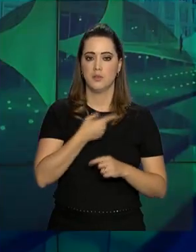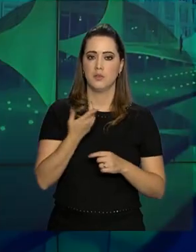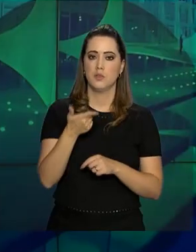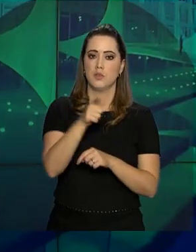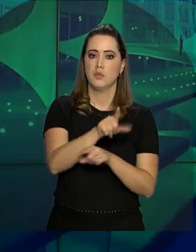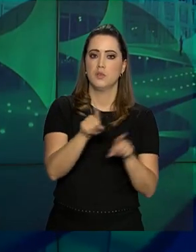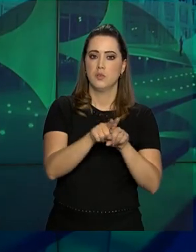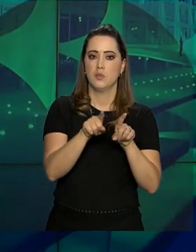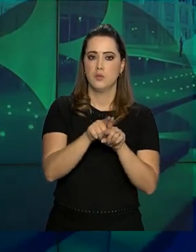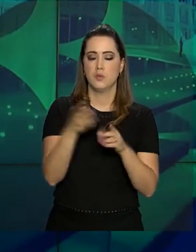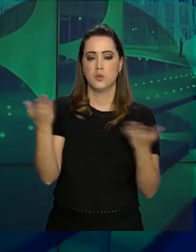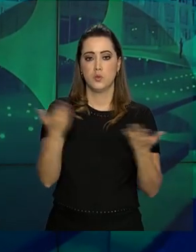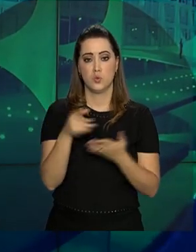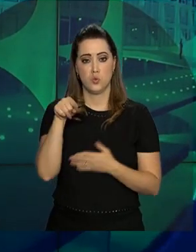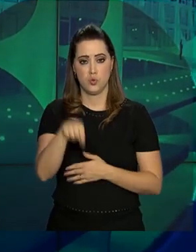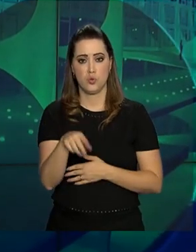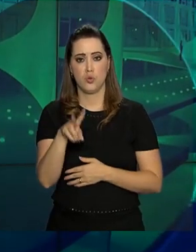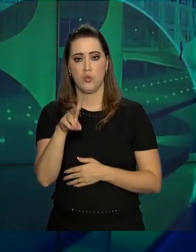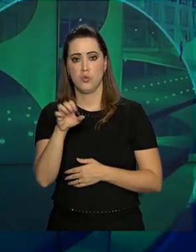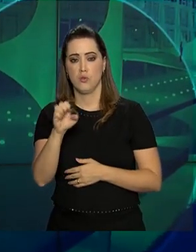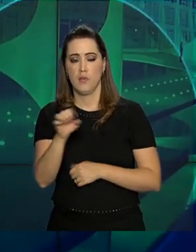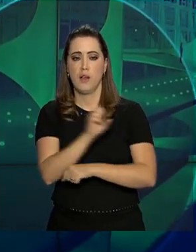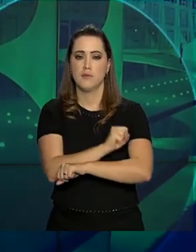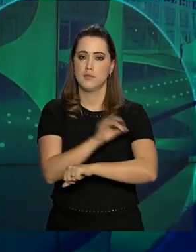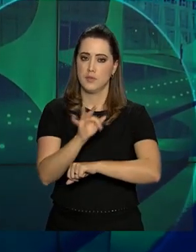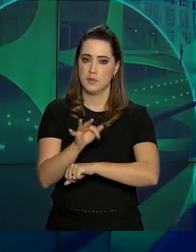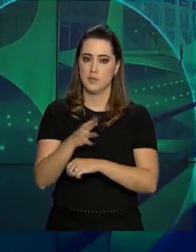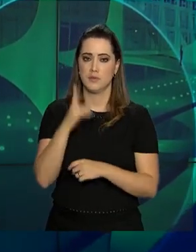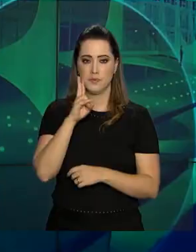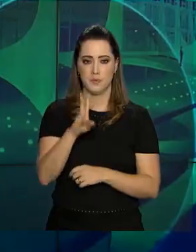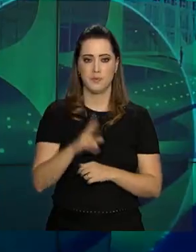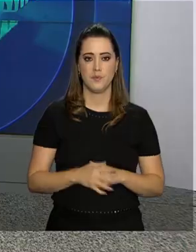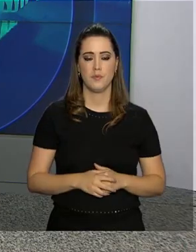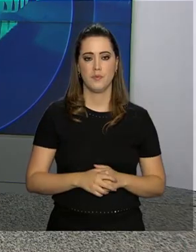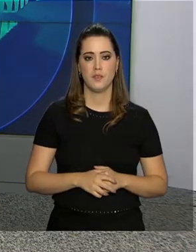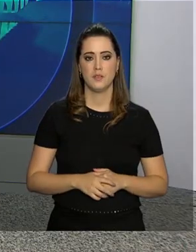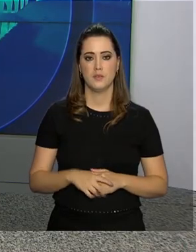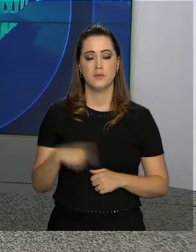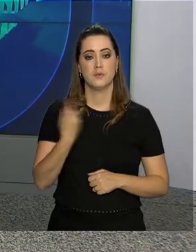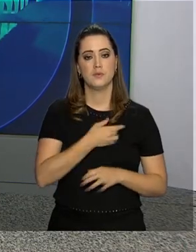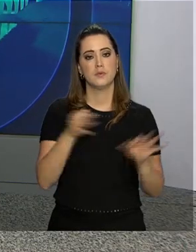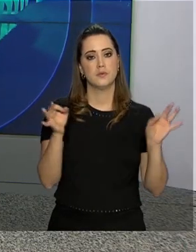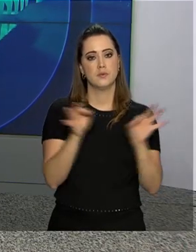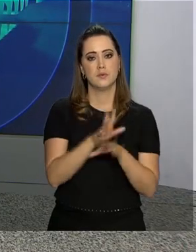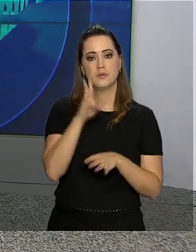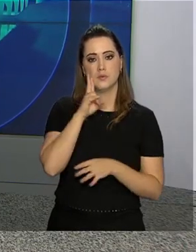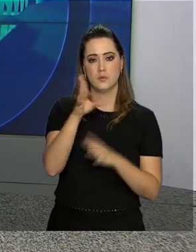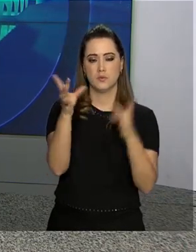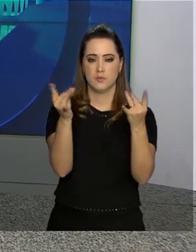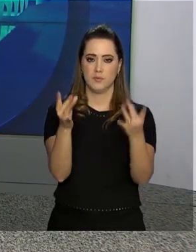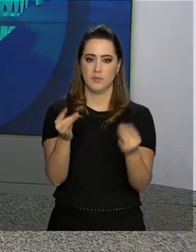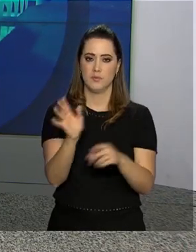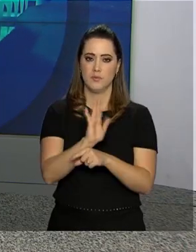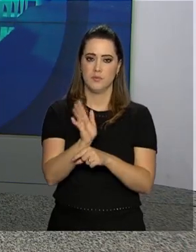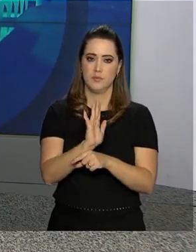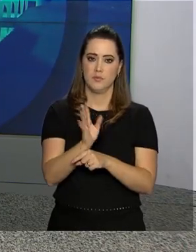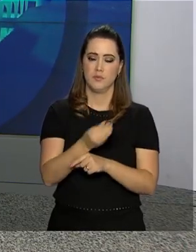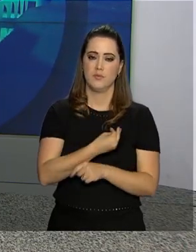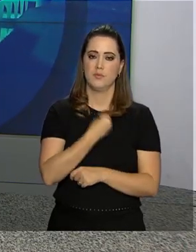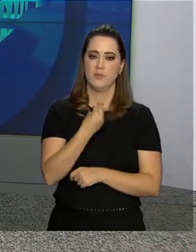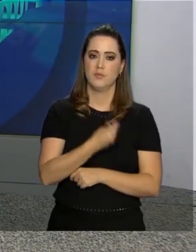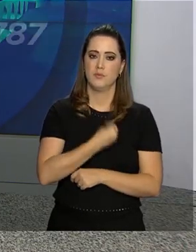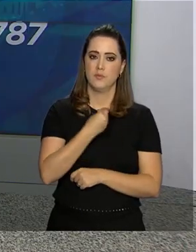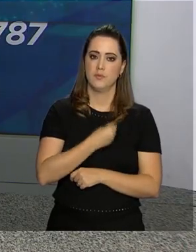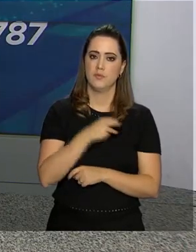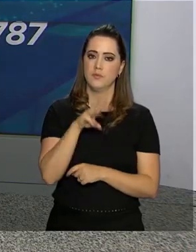a gente reprisa também o episódio do Vale do São Francisco. Acompanhe. Nós ficamos por aqui. Toda a nossa programação,